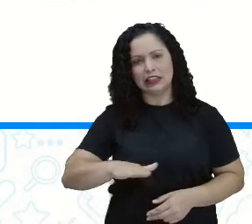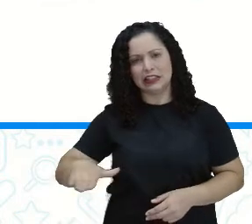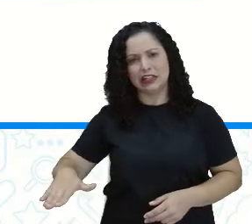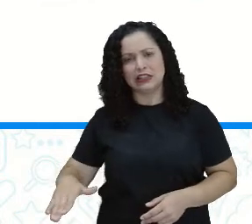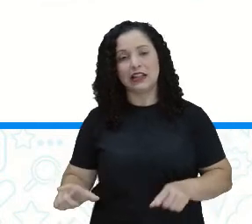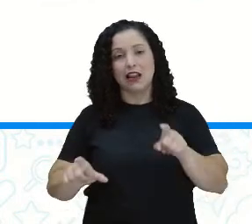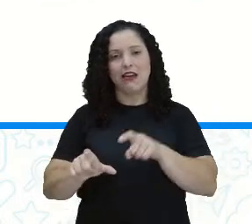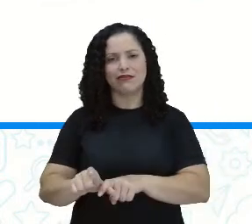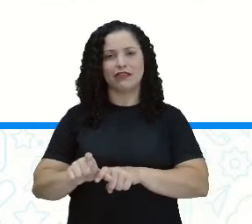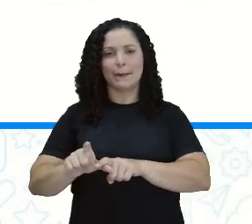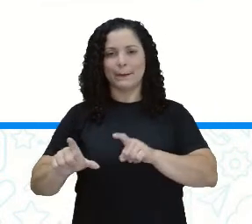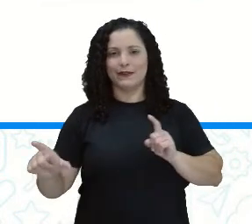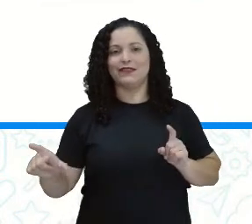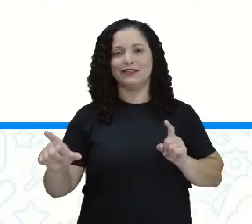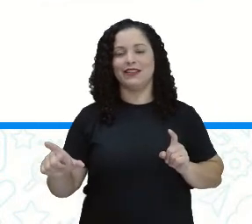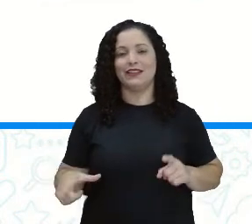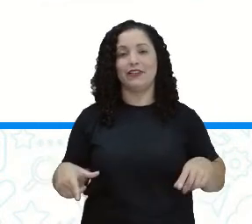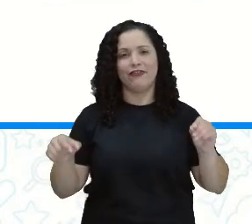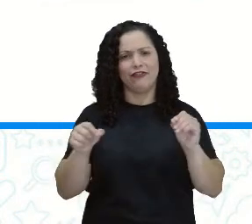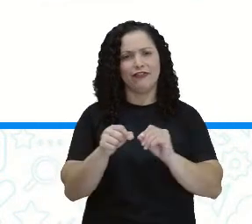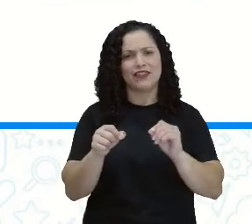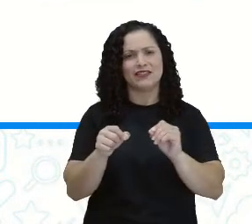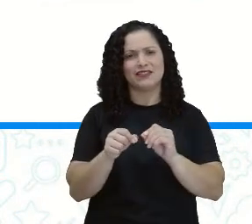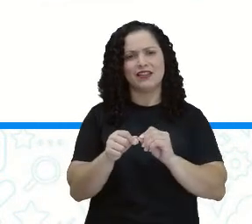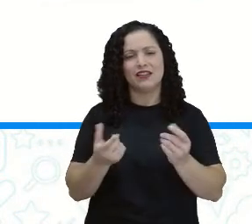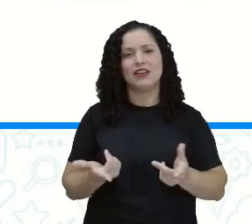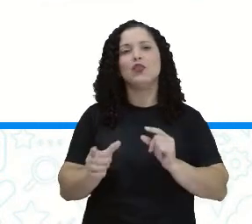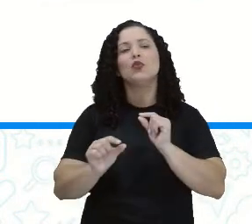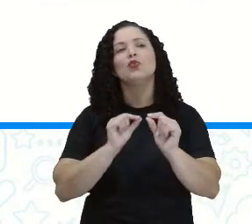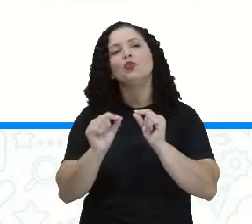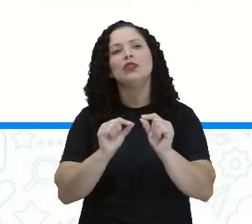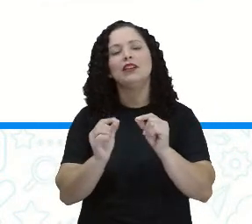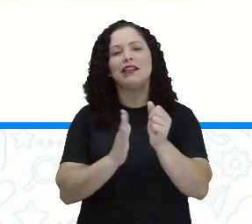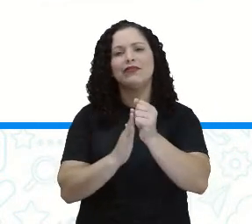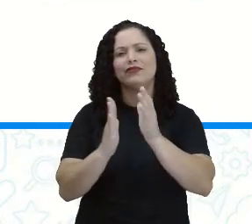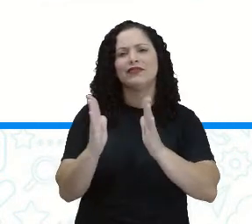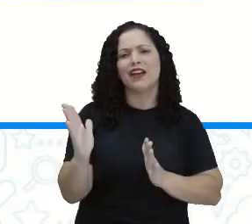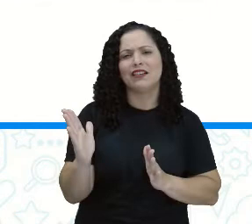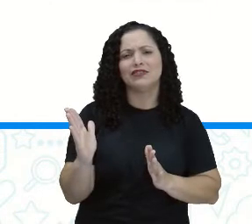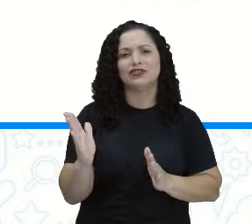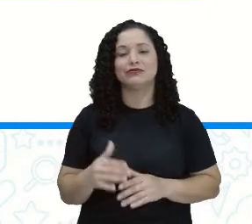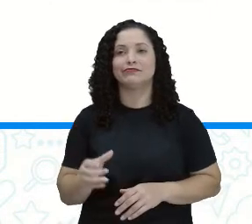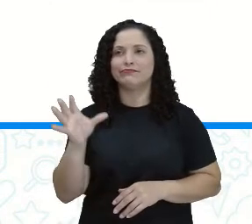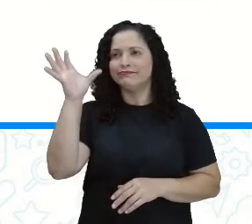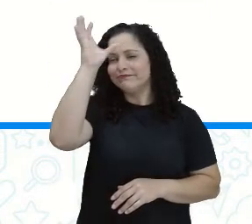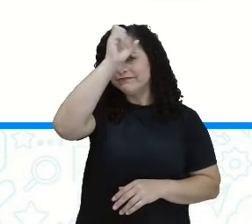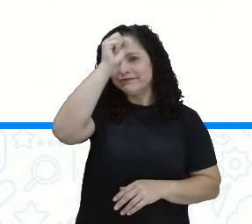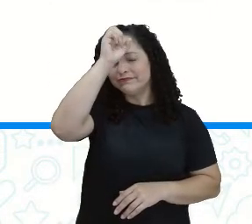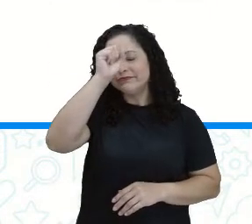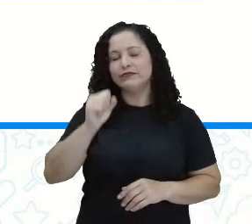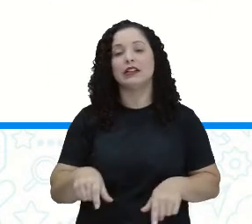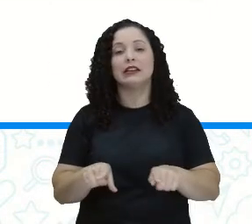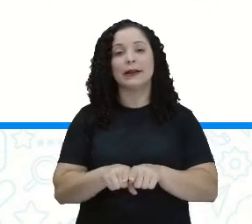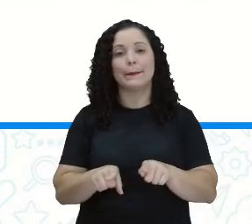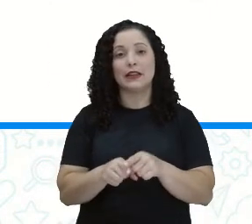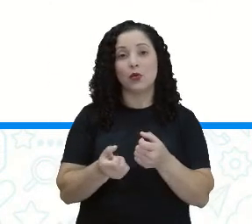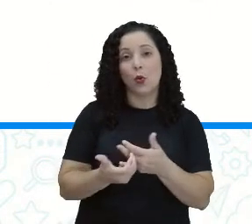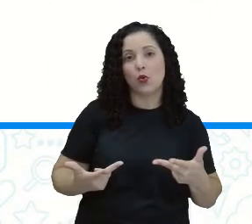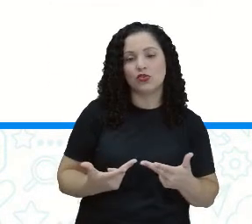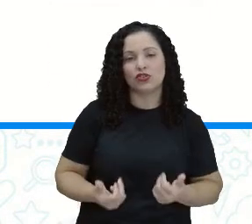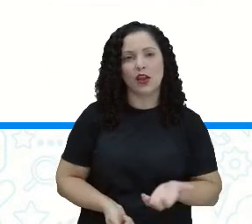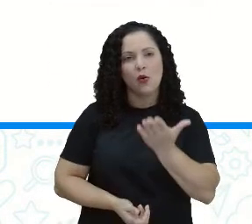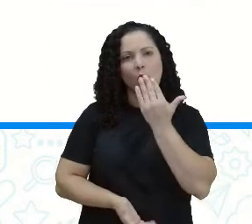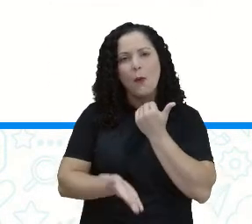independente em realizar algumas atividades, já aprendida, como comer, andar,